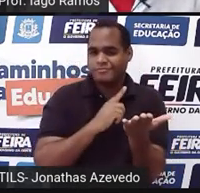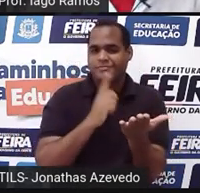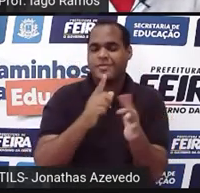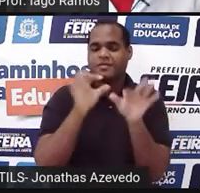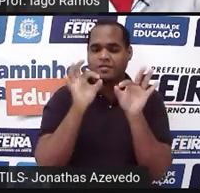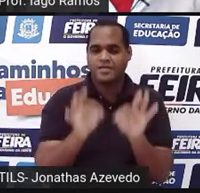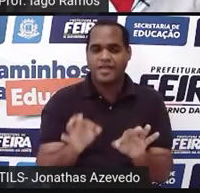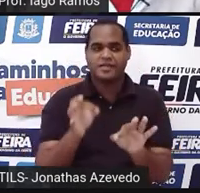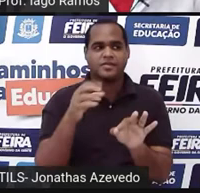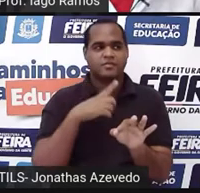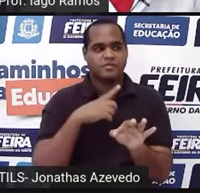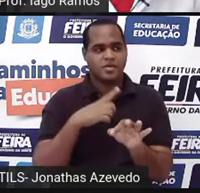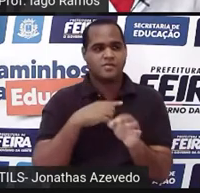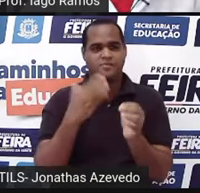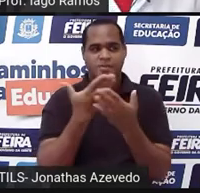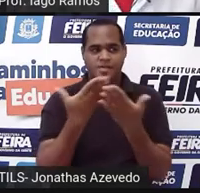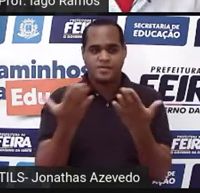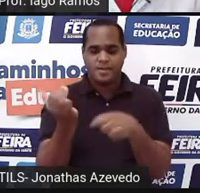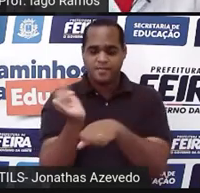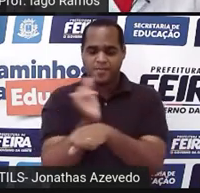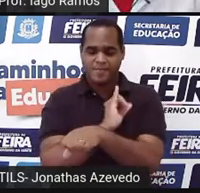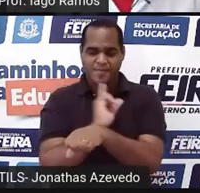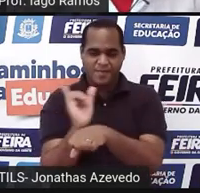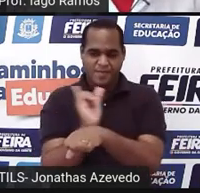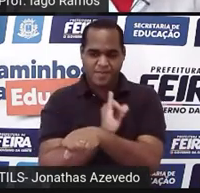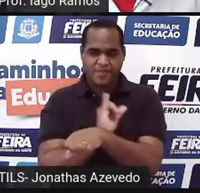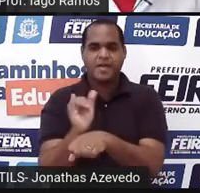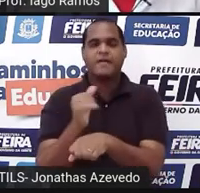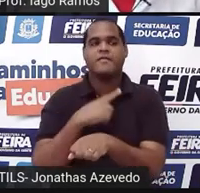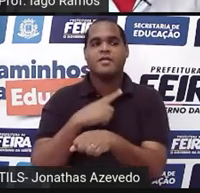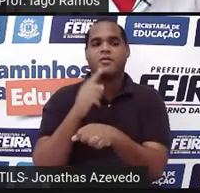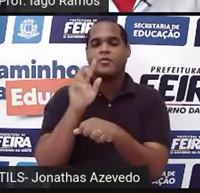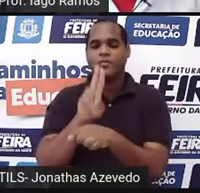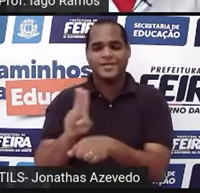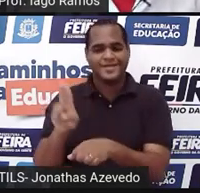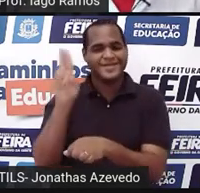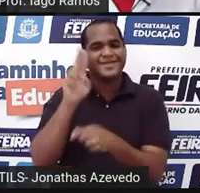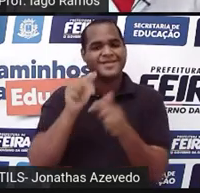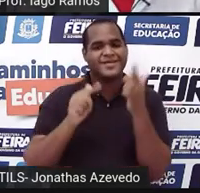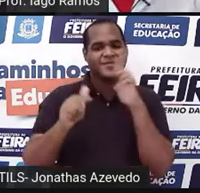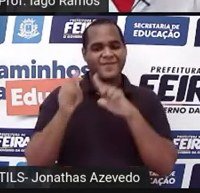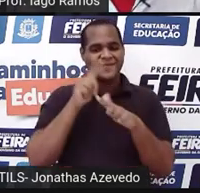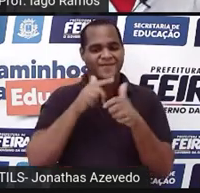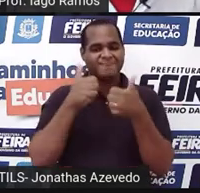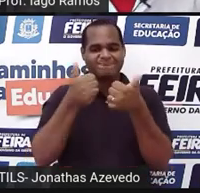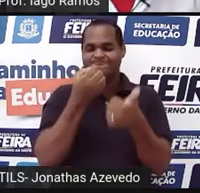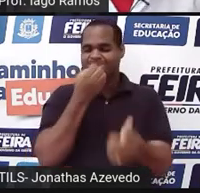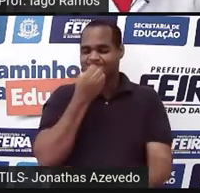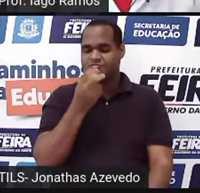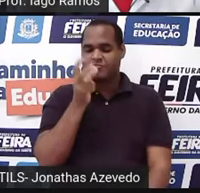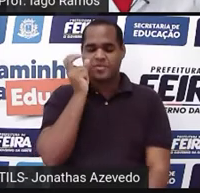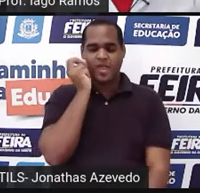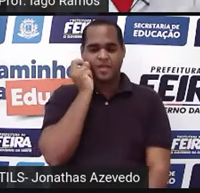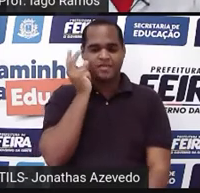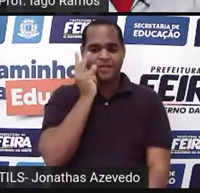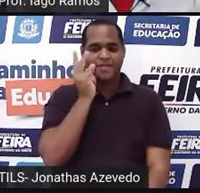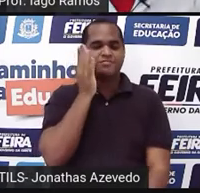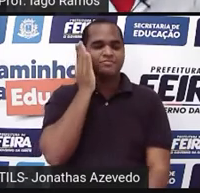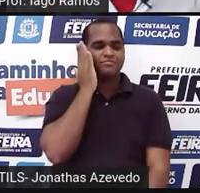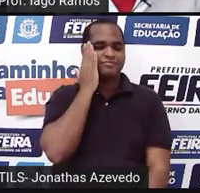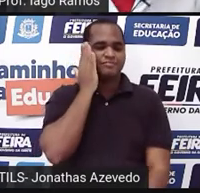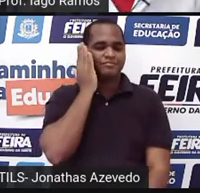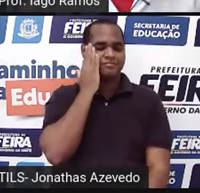com certeza, essas estratégias, se você ficar usando elas, você vai ficar fera, você vai ficar,